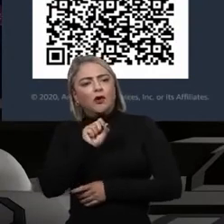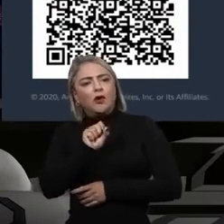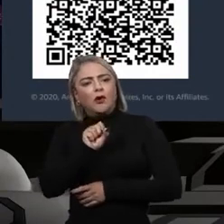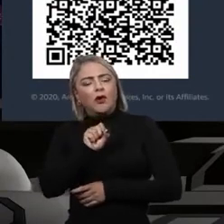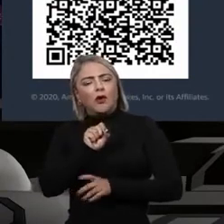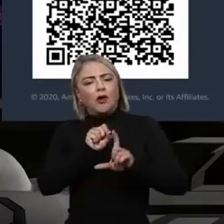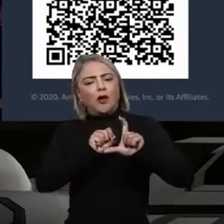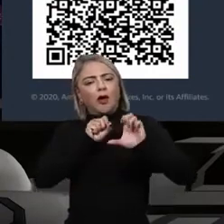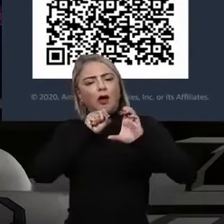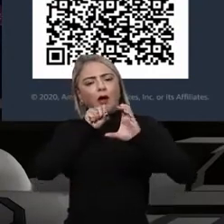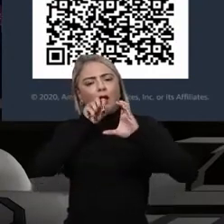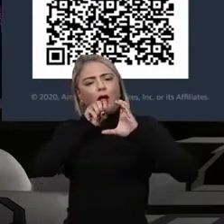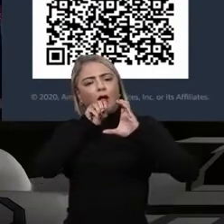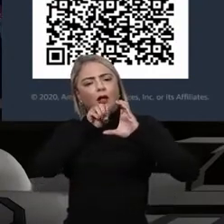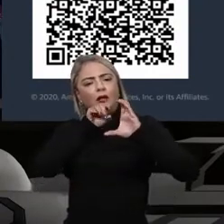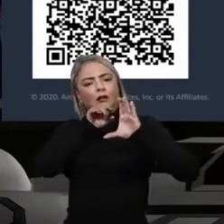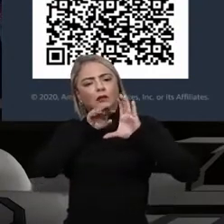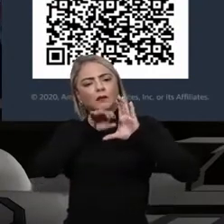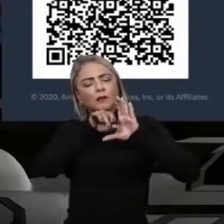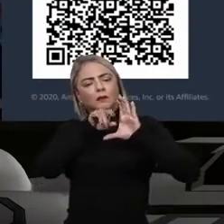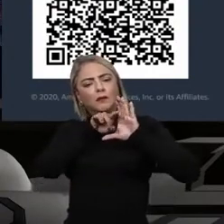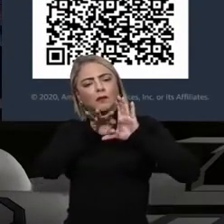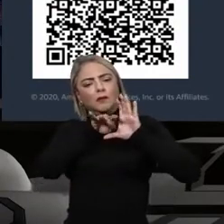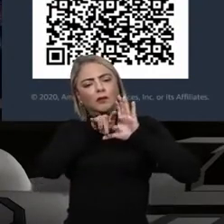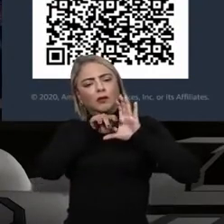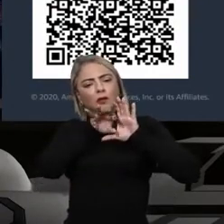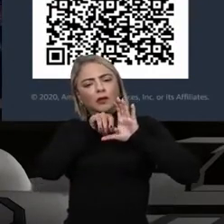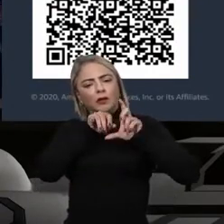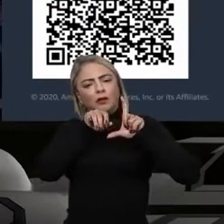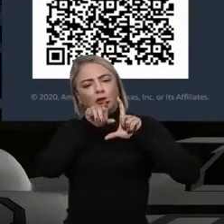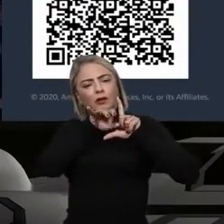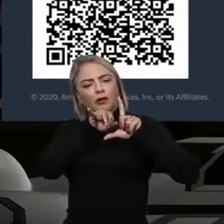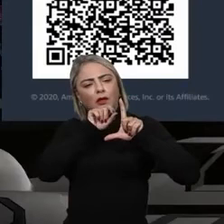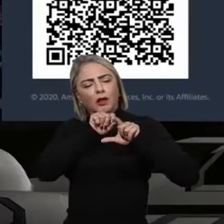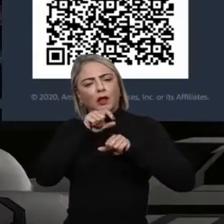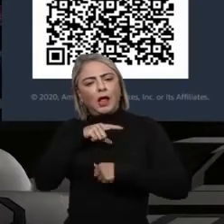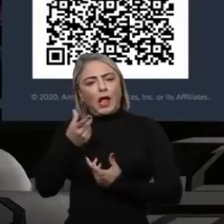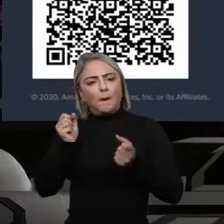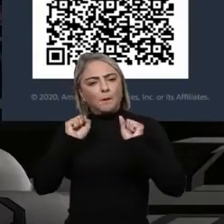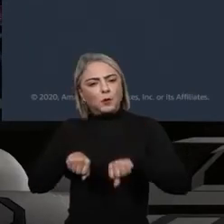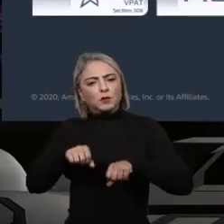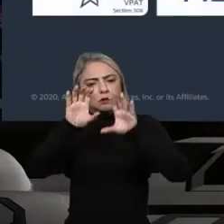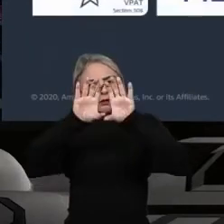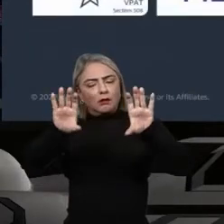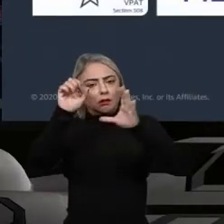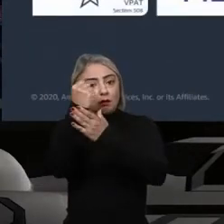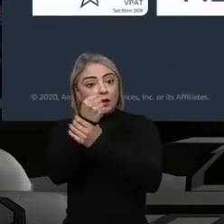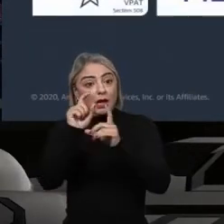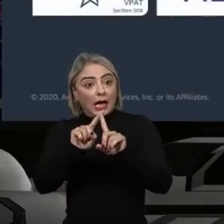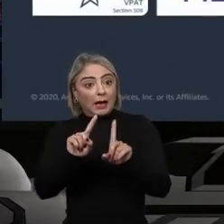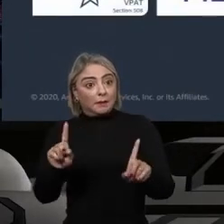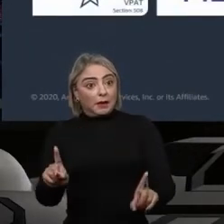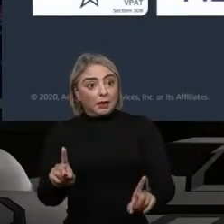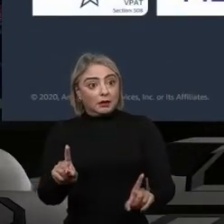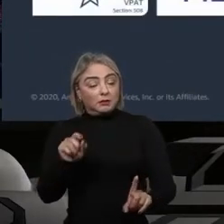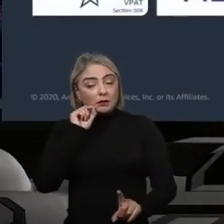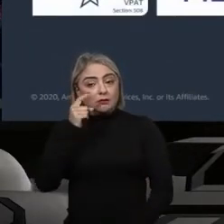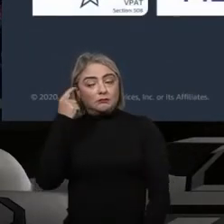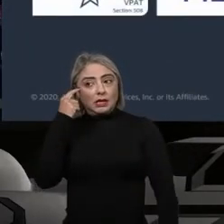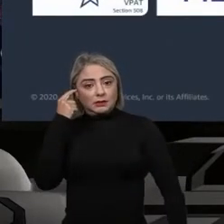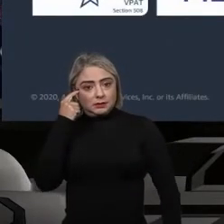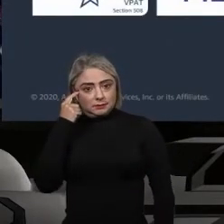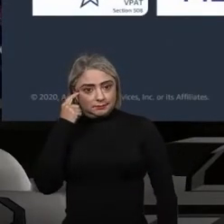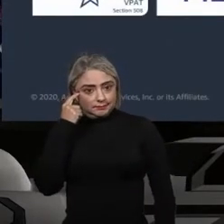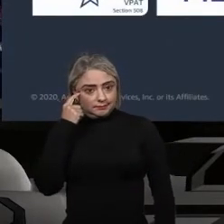acompanhar e entender como que a segurança na nuvem é possível. mas imagina